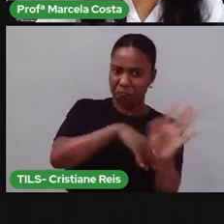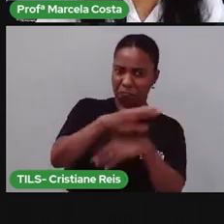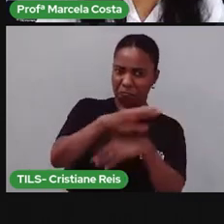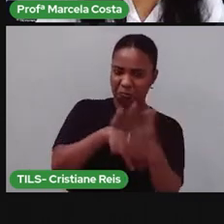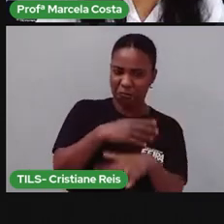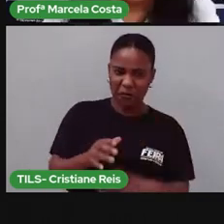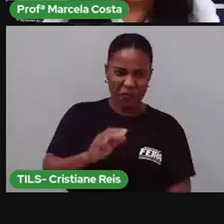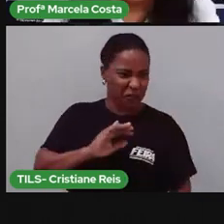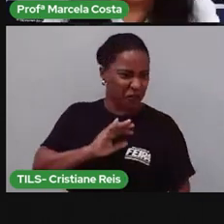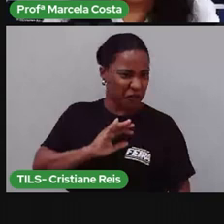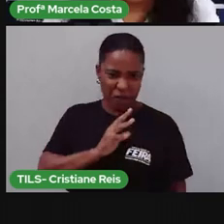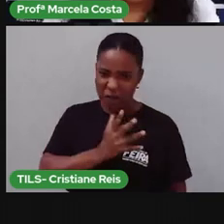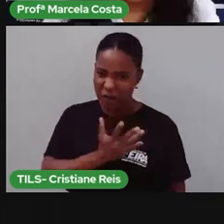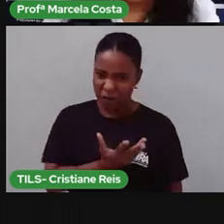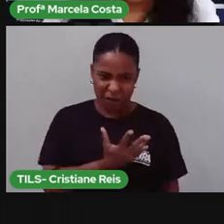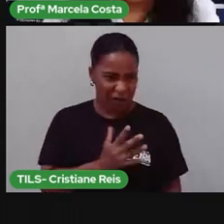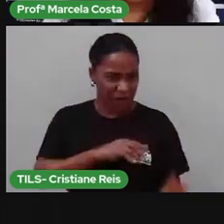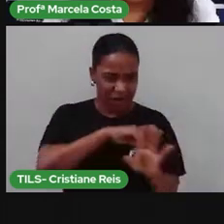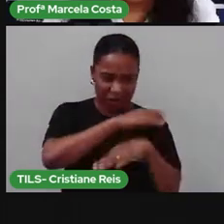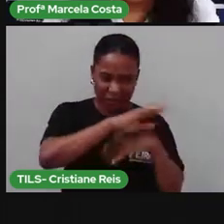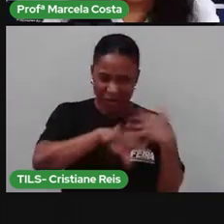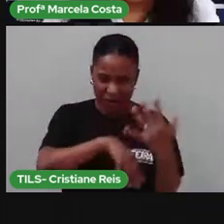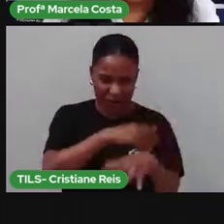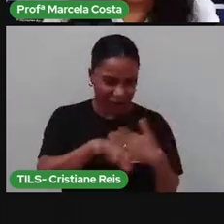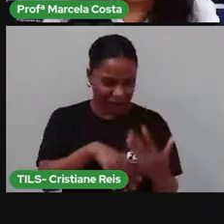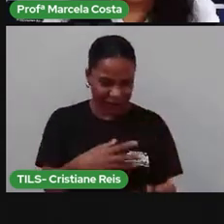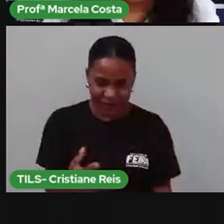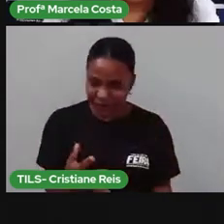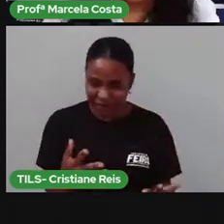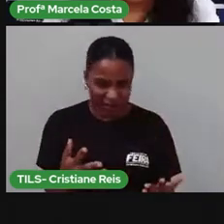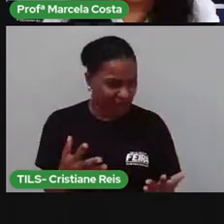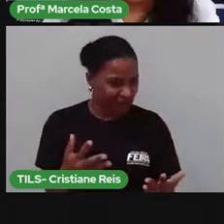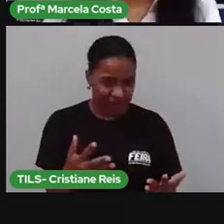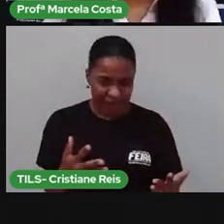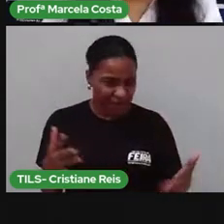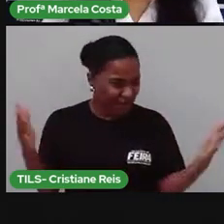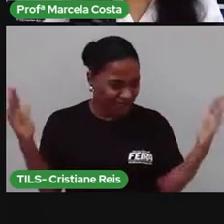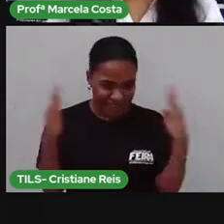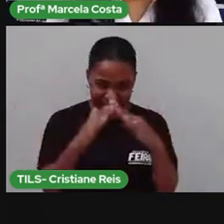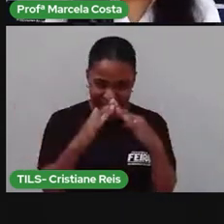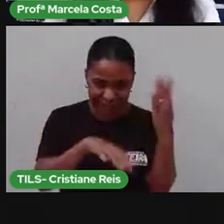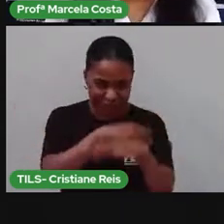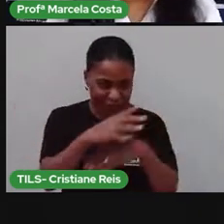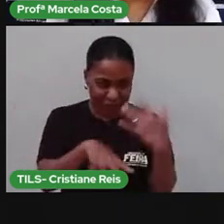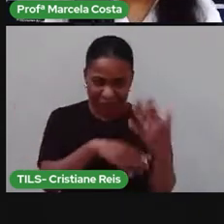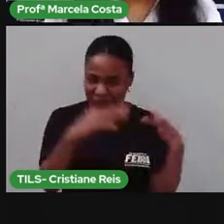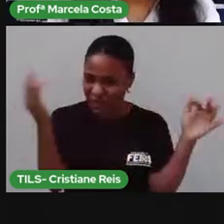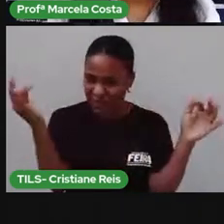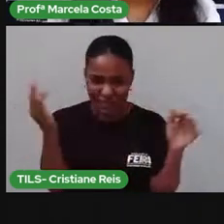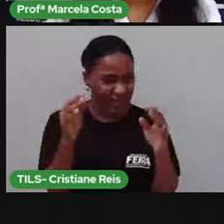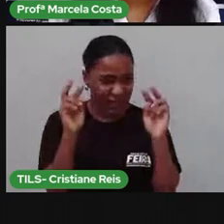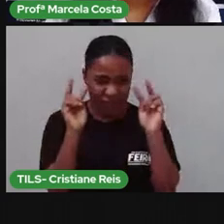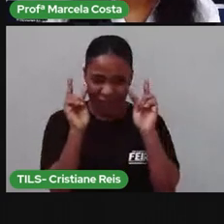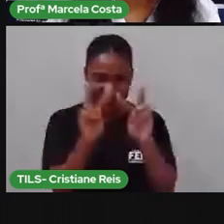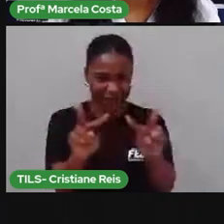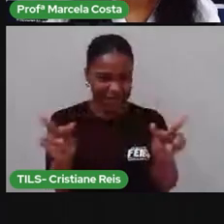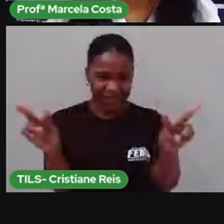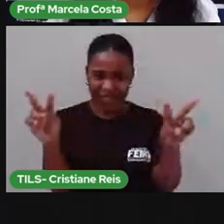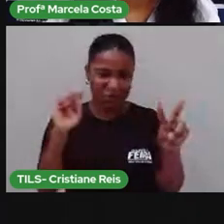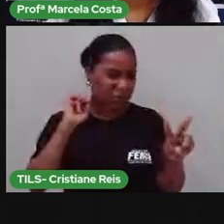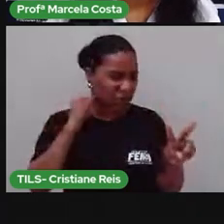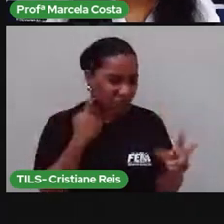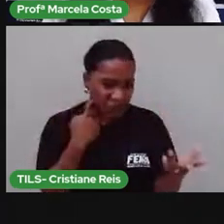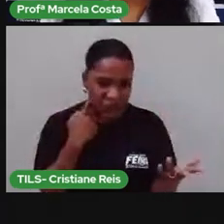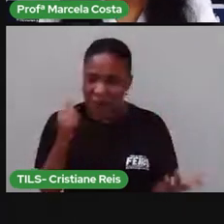que bagunça. Eu não aguento mais viver nessa situação. Mamãe, a senhora não vai fazer comida hoje?